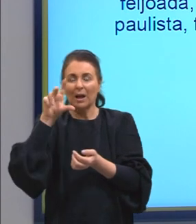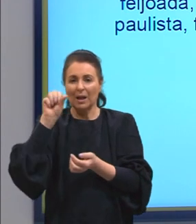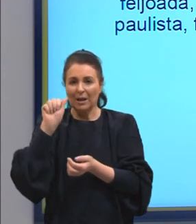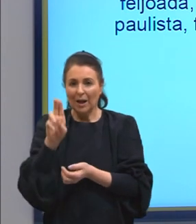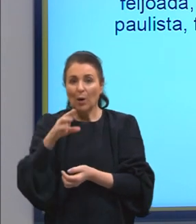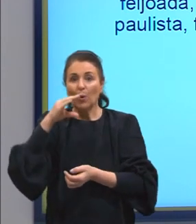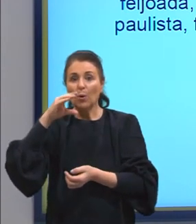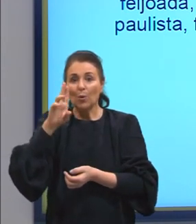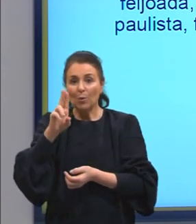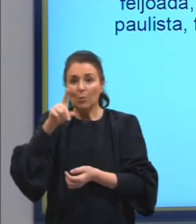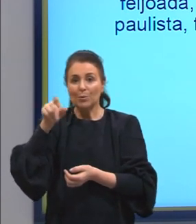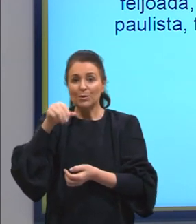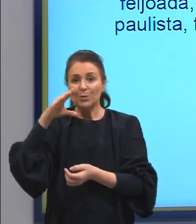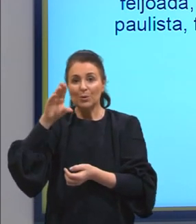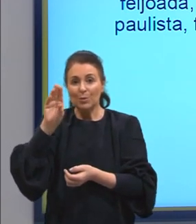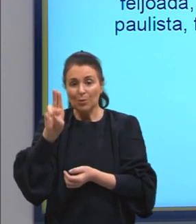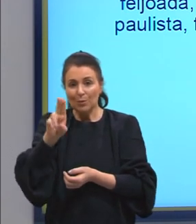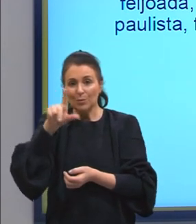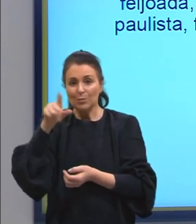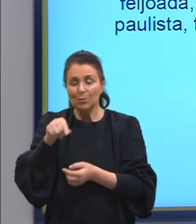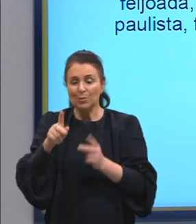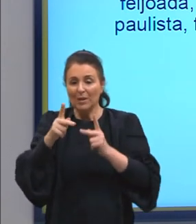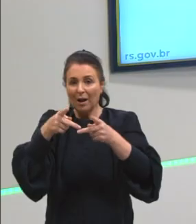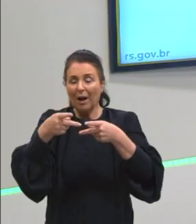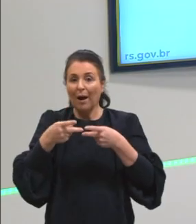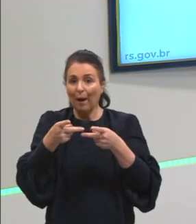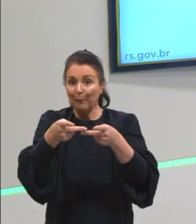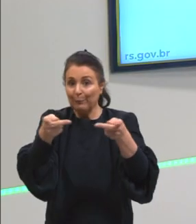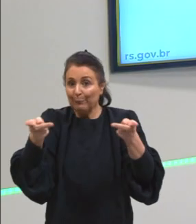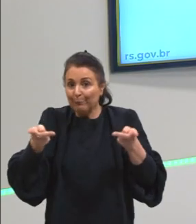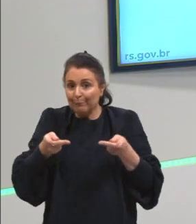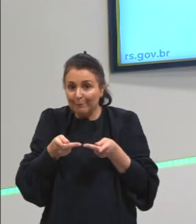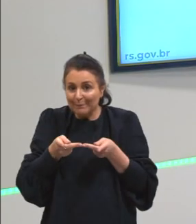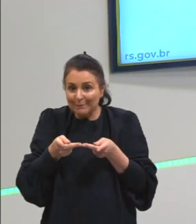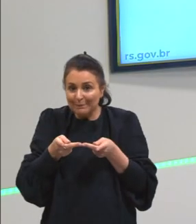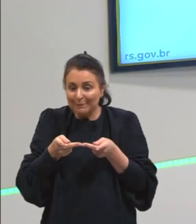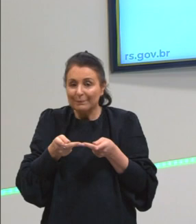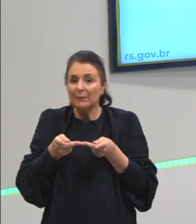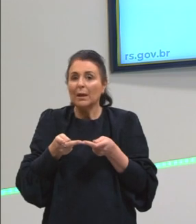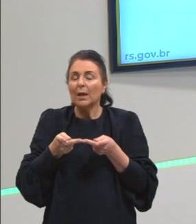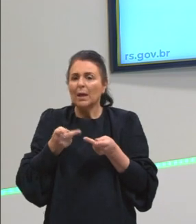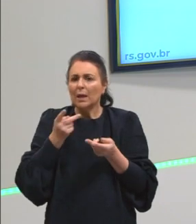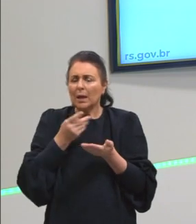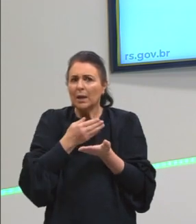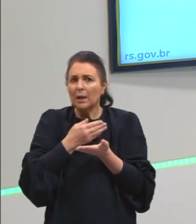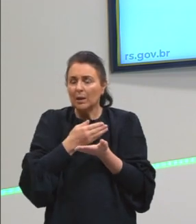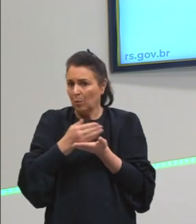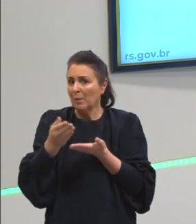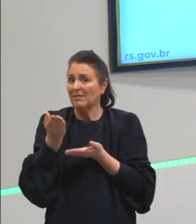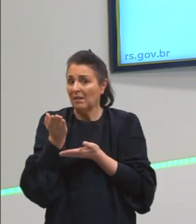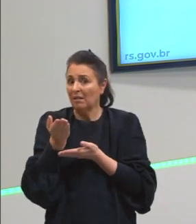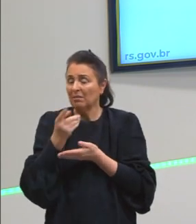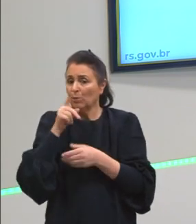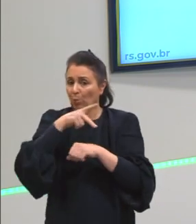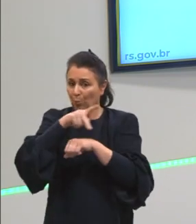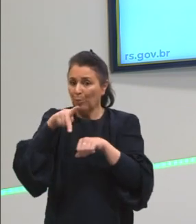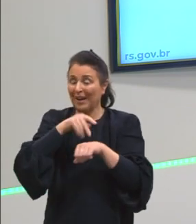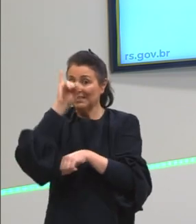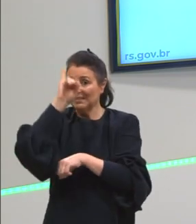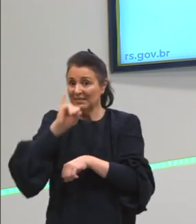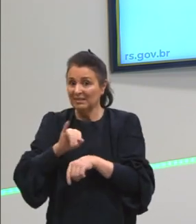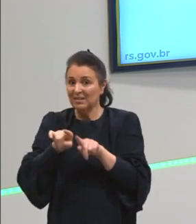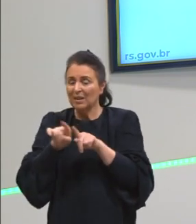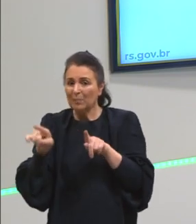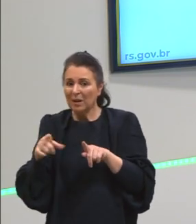paulista, farofa, pizza. A pizza é um alimento originário italiano, né? Mas, como há